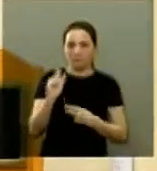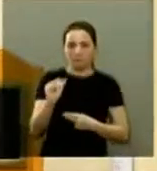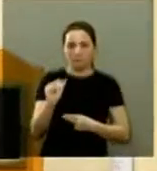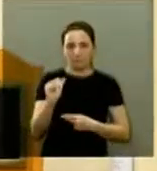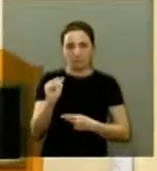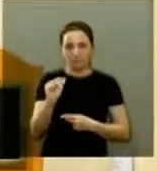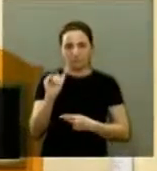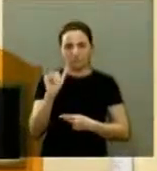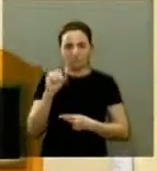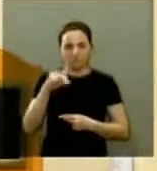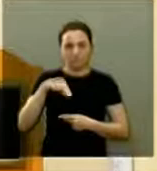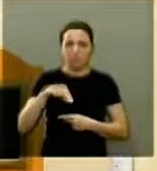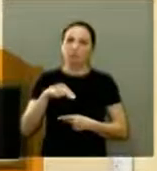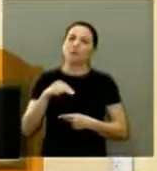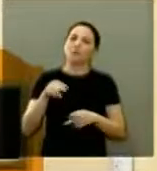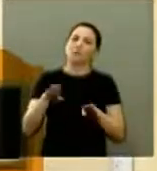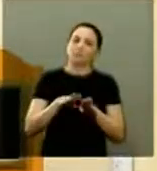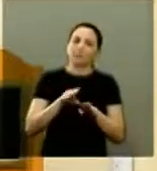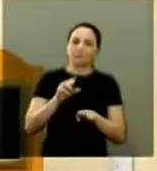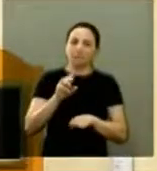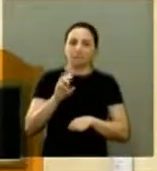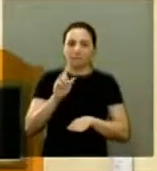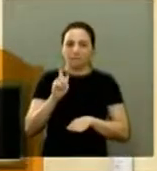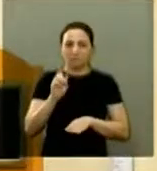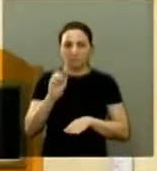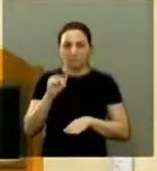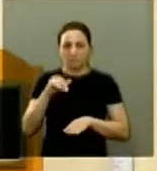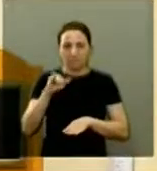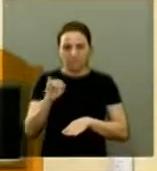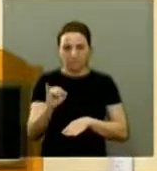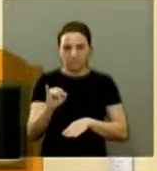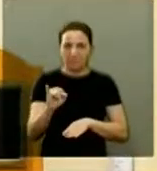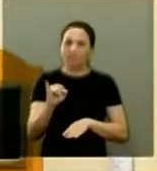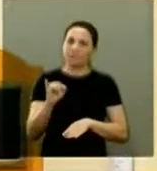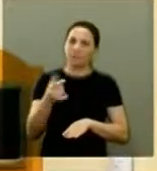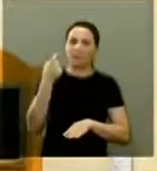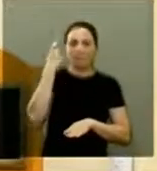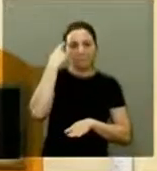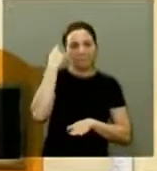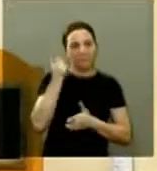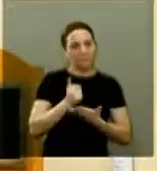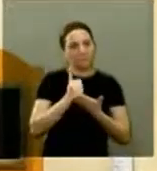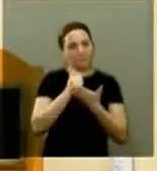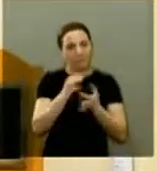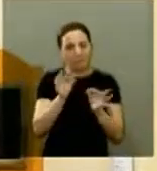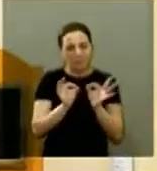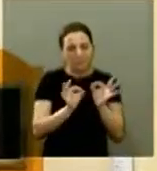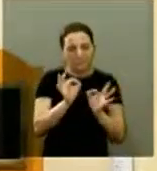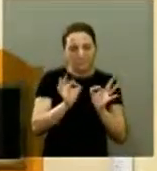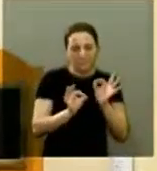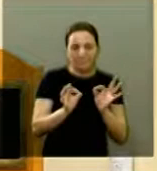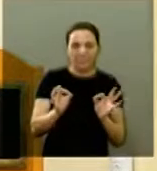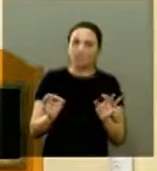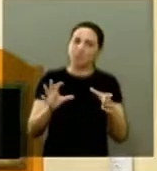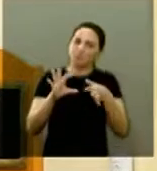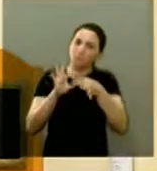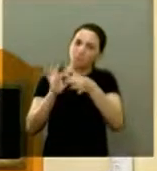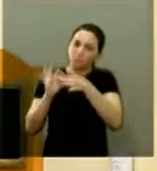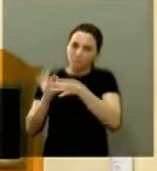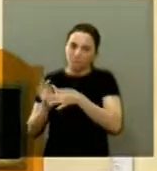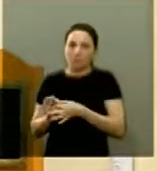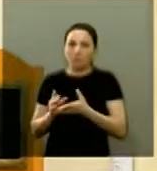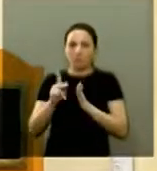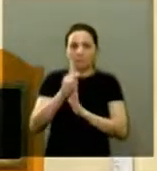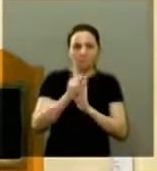e a Giane Trevisori, que, desde o início, pensaram, ajudaram na elaboração, foram parceiros desde o início